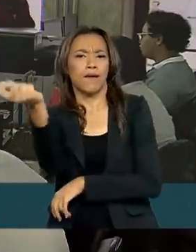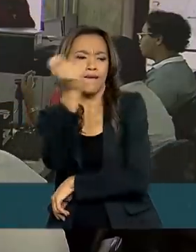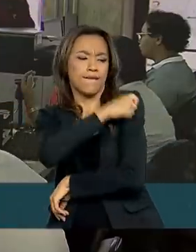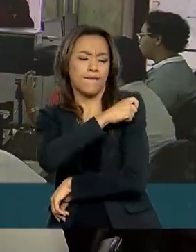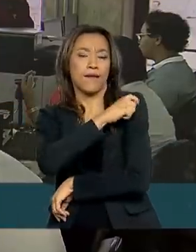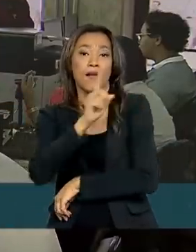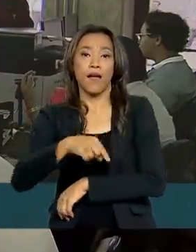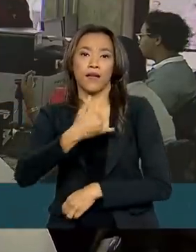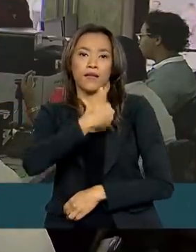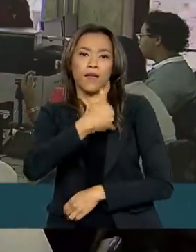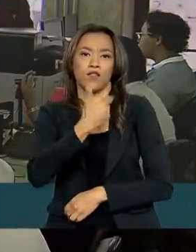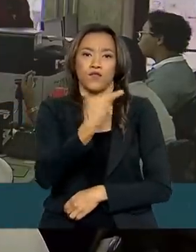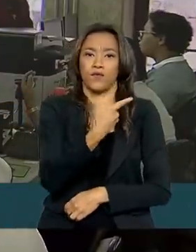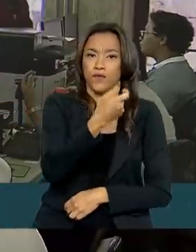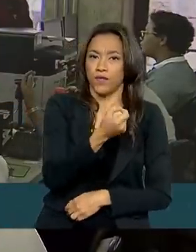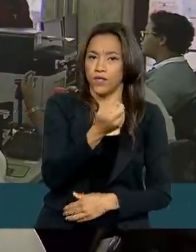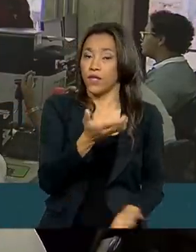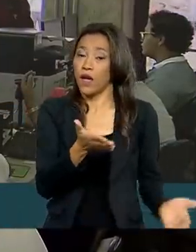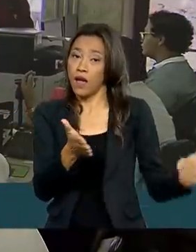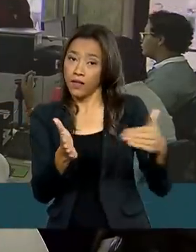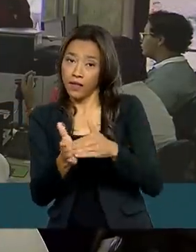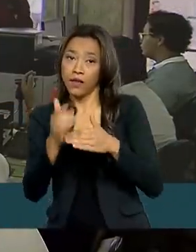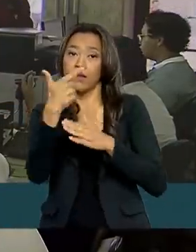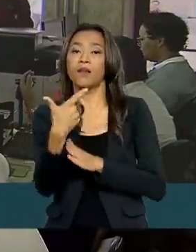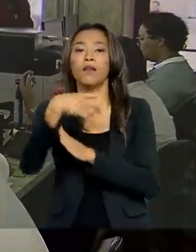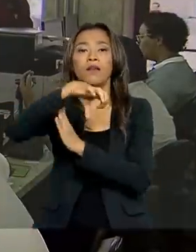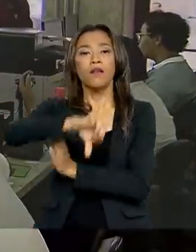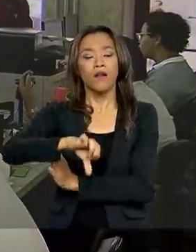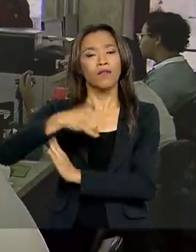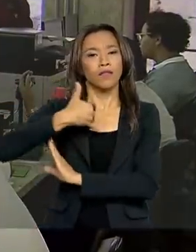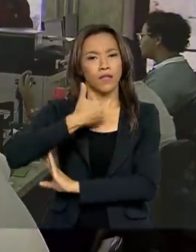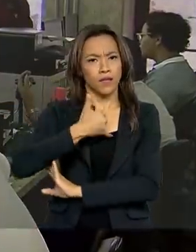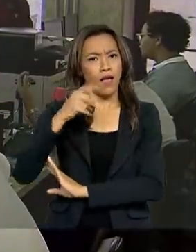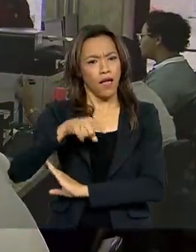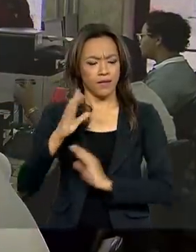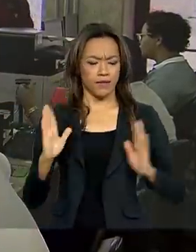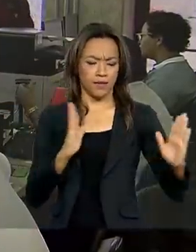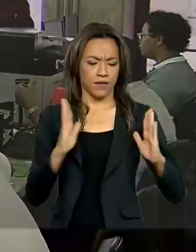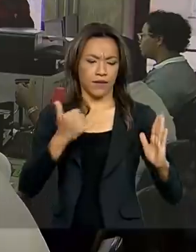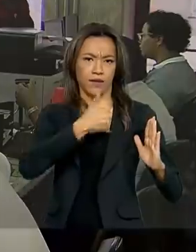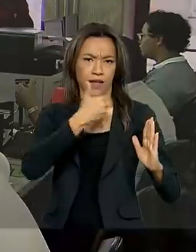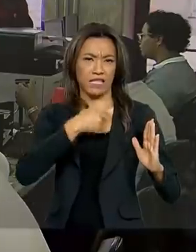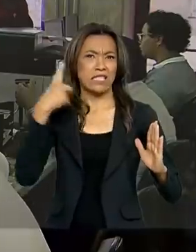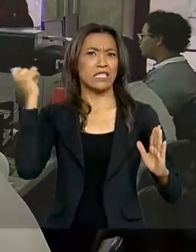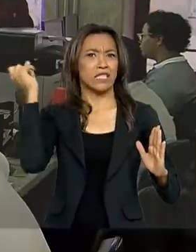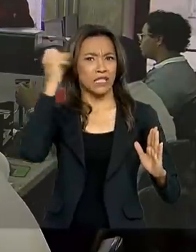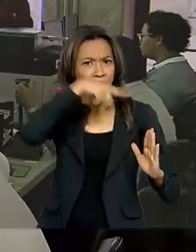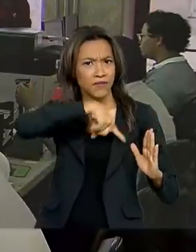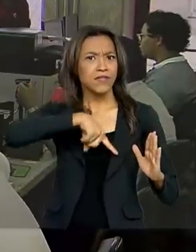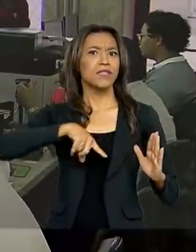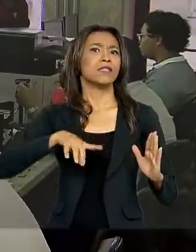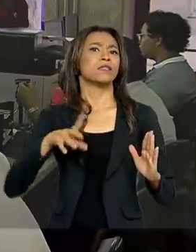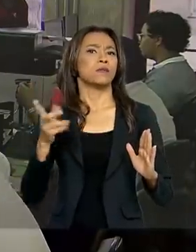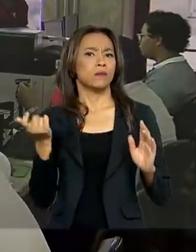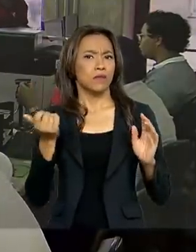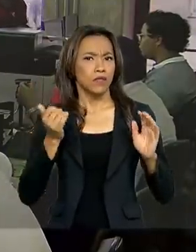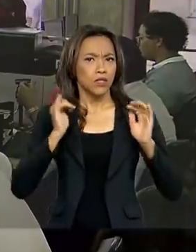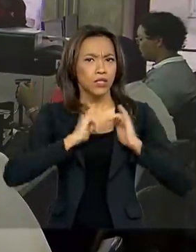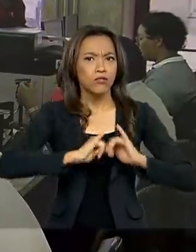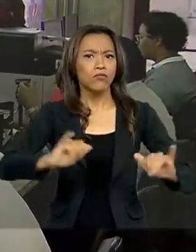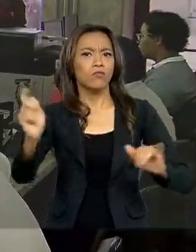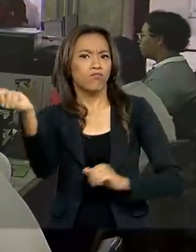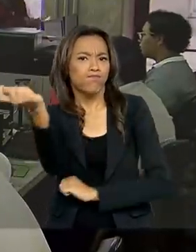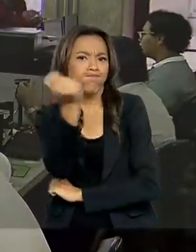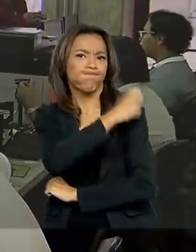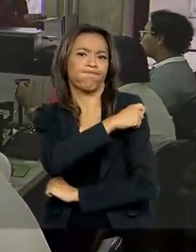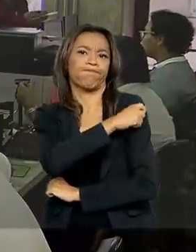que têm entre 20 e 29 anos de idade. Justamente a faixa etária mais difícil de ser atingida por essas campanhas de